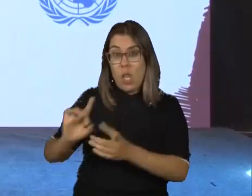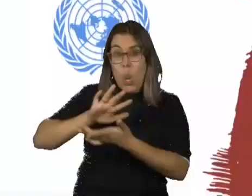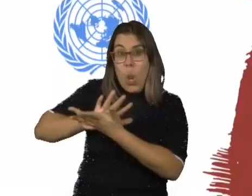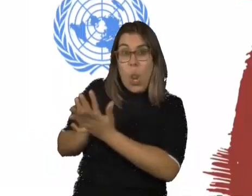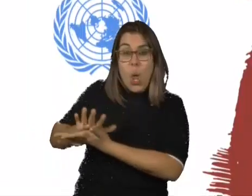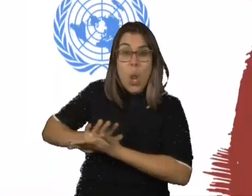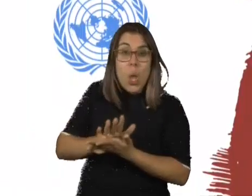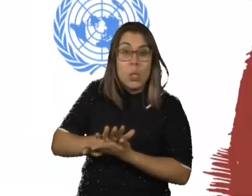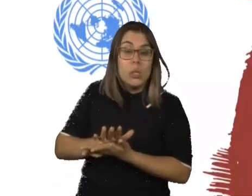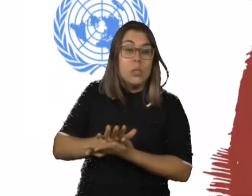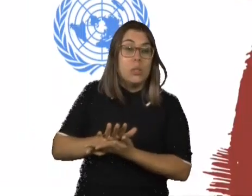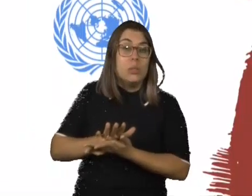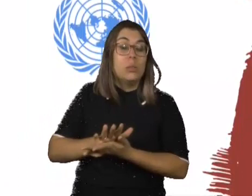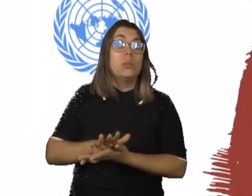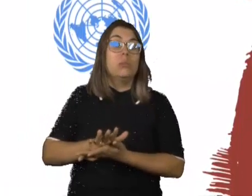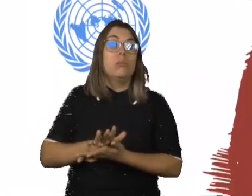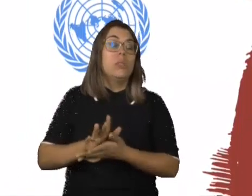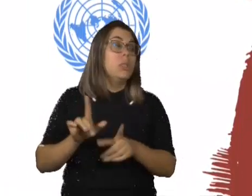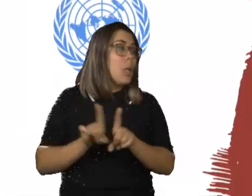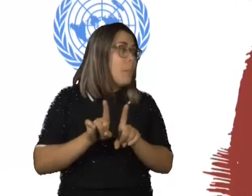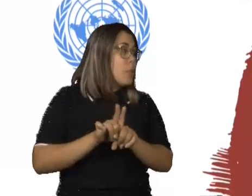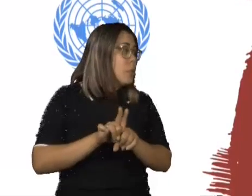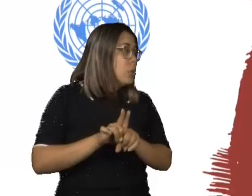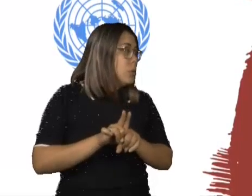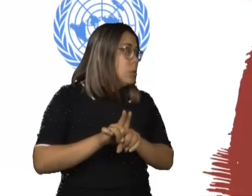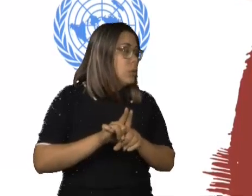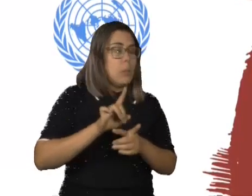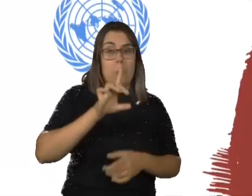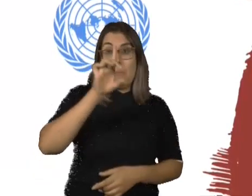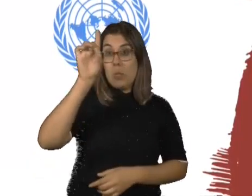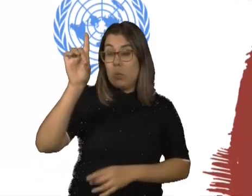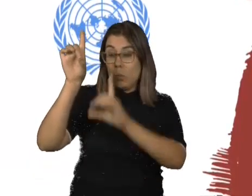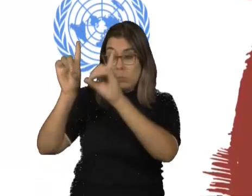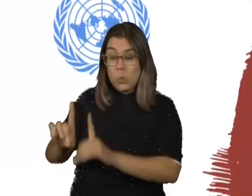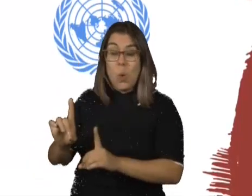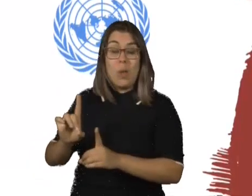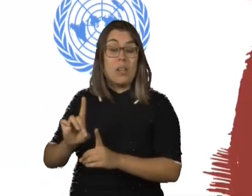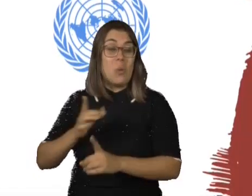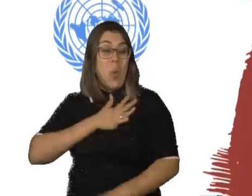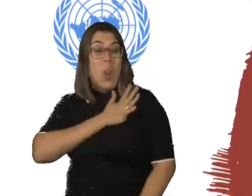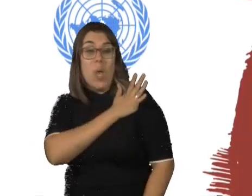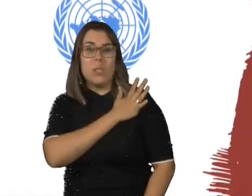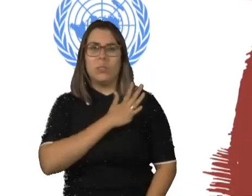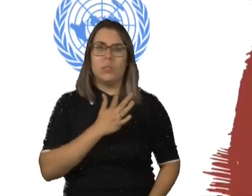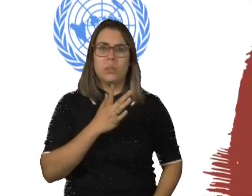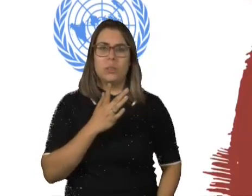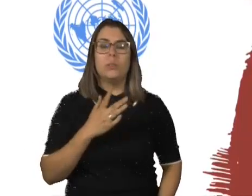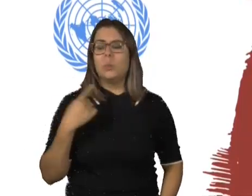modelo... Desculpa, num modelo moral absolutamente excludente que invalidava o indivíduo com deficiência.